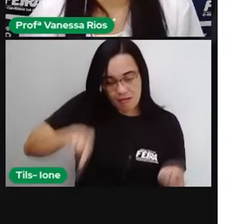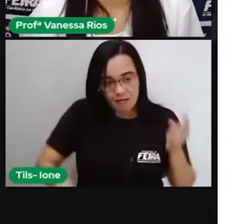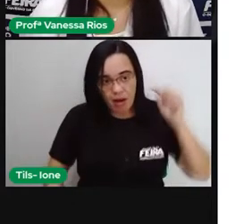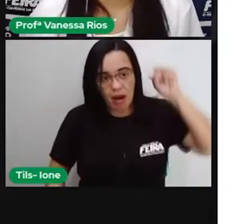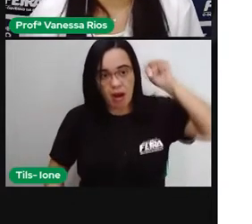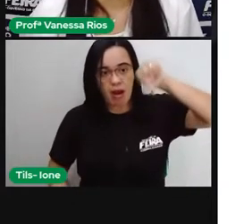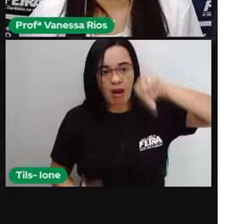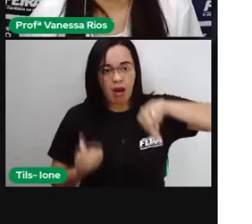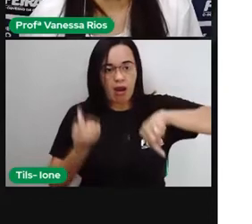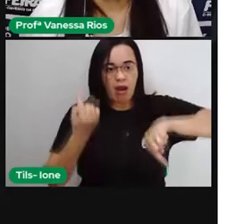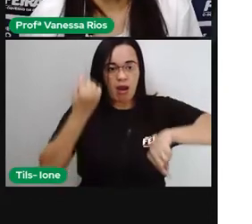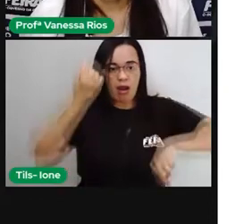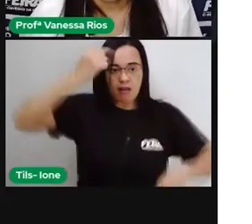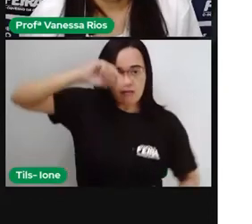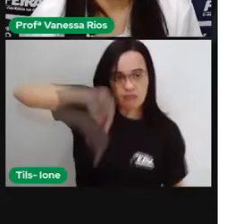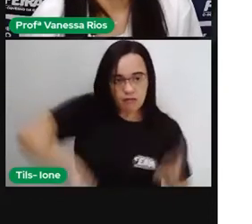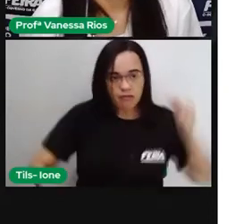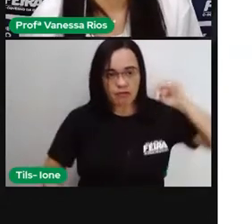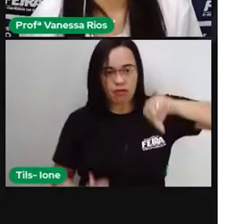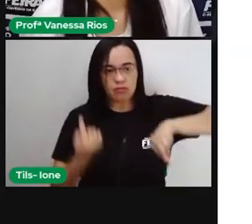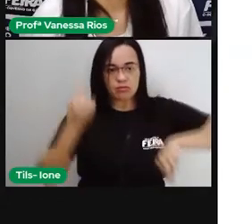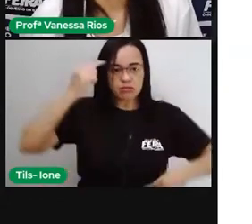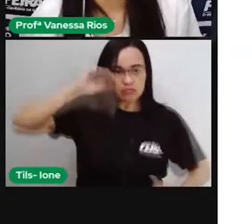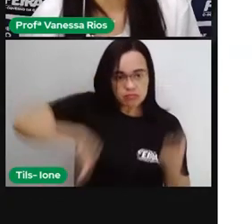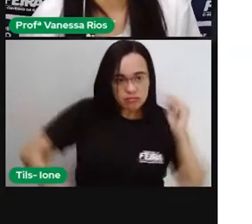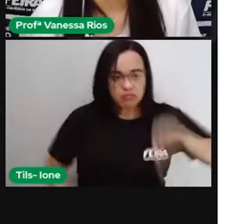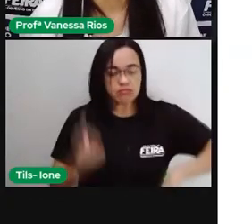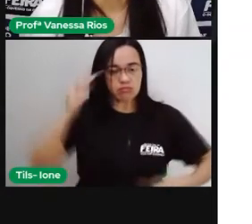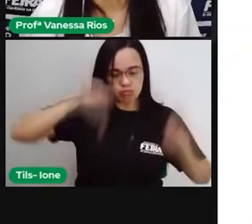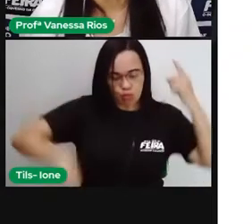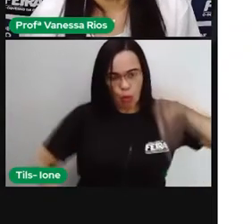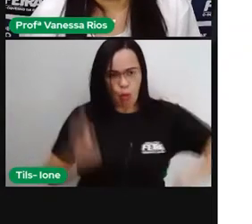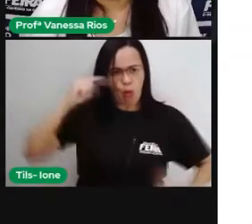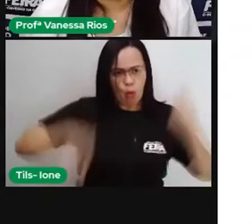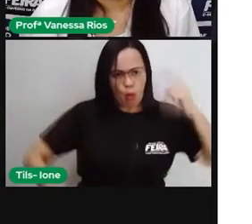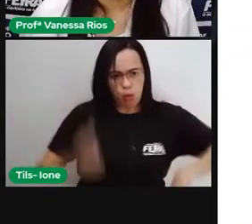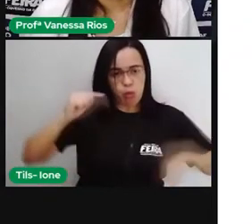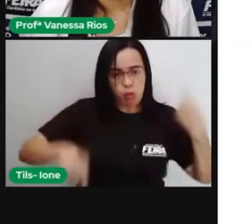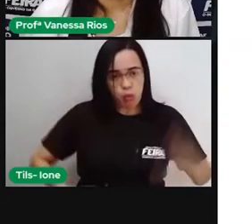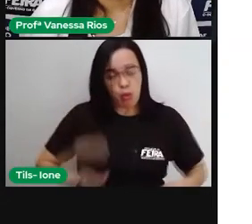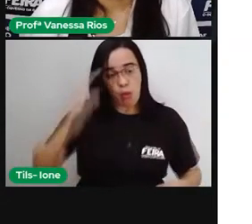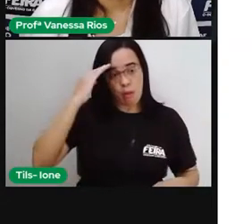E aí desempenha toda a função, todo o papel que o sangue tem.